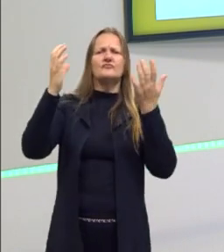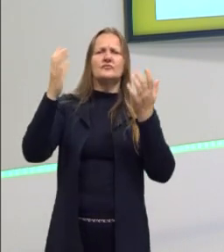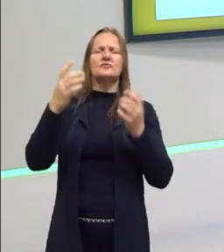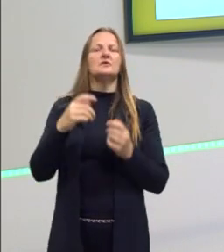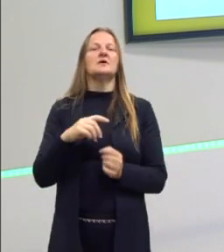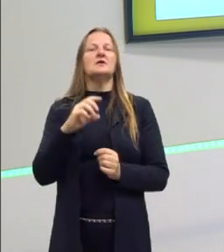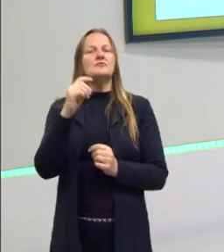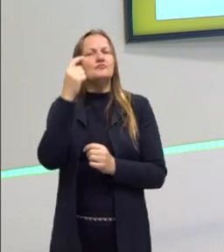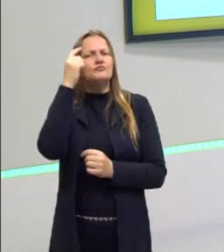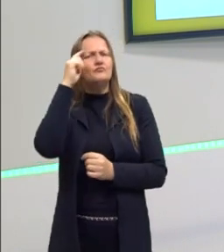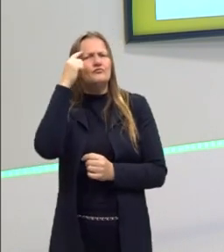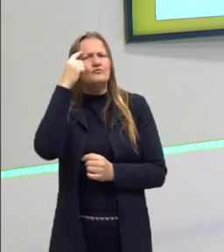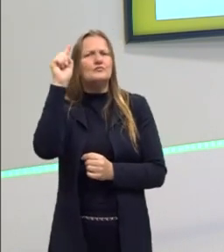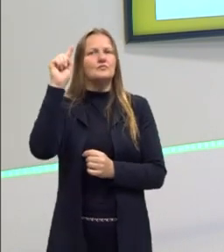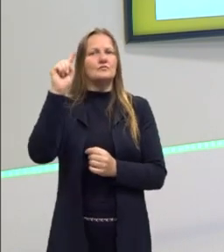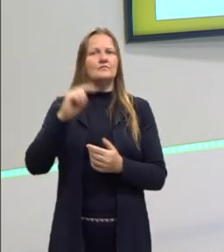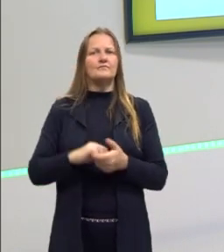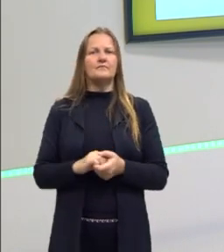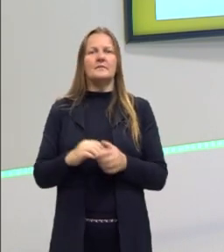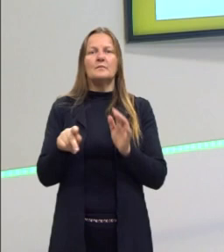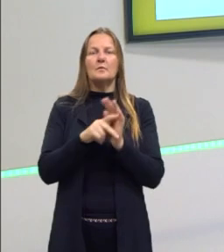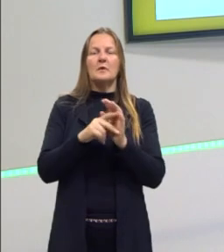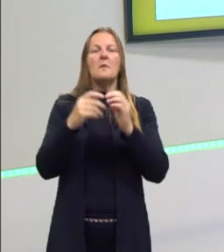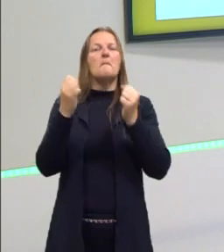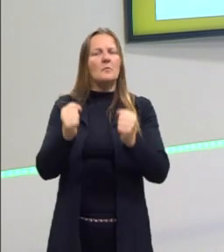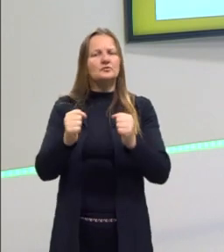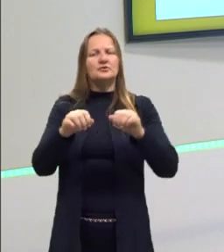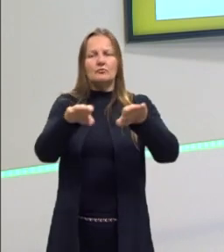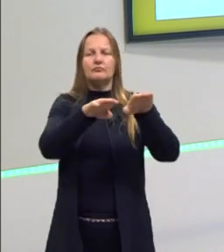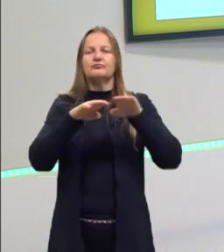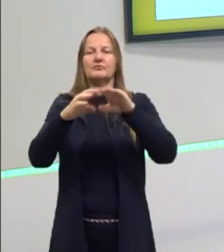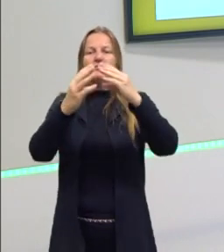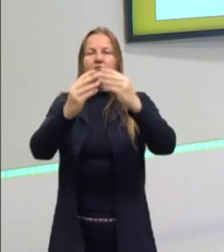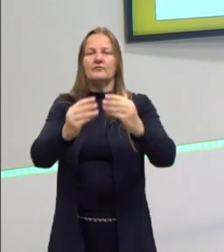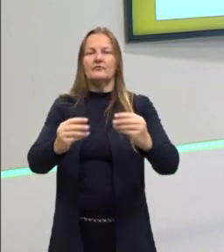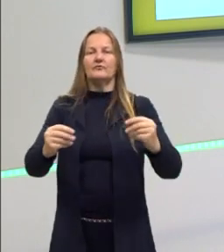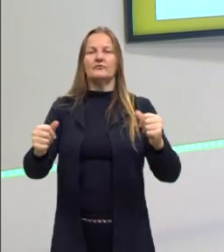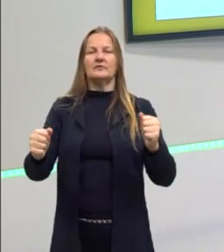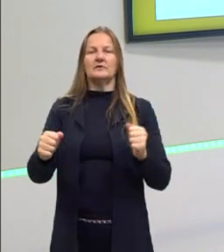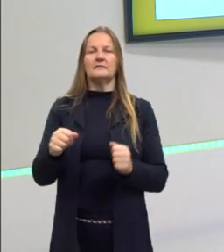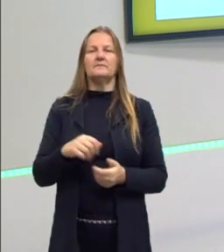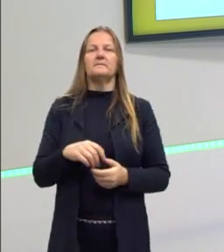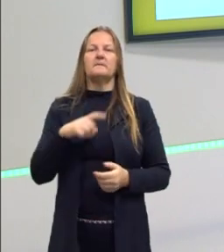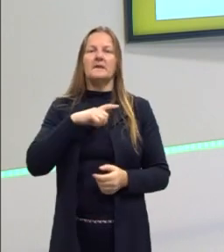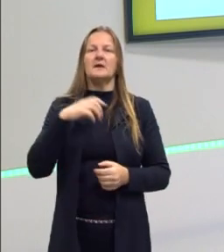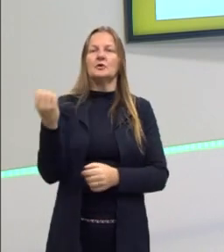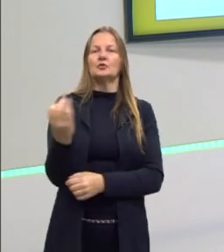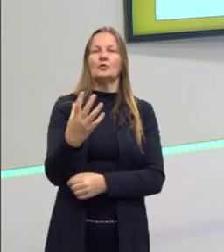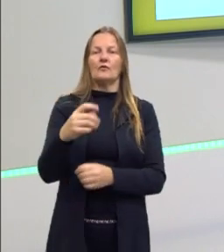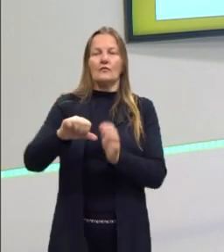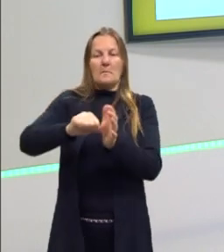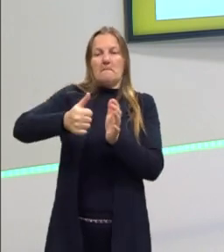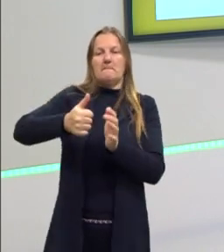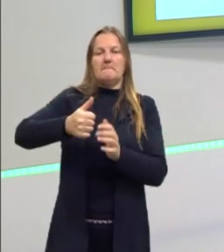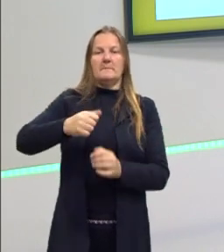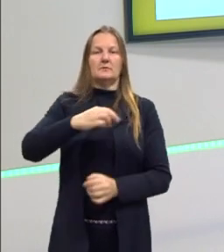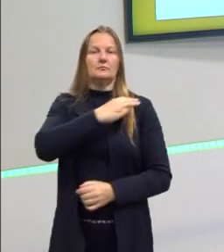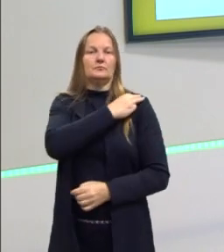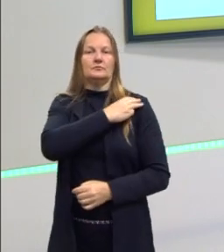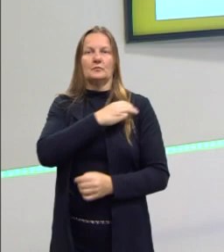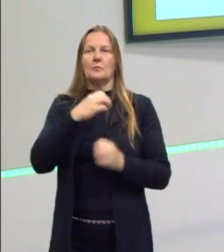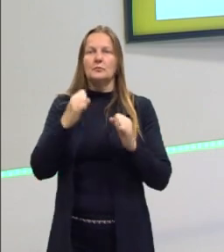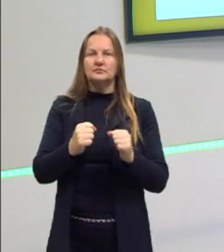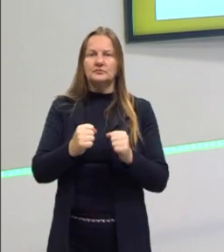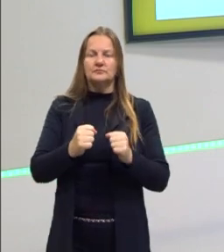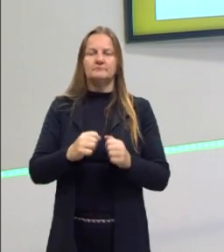o primeiro-ministro, e ele podia simplesmente dissolver o parlamento e chamar um novo primeiro-ministro. Então, ele que